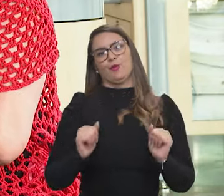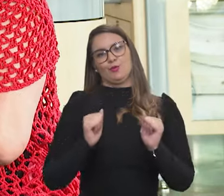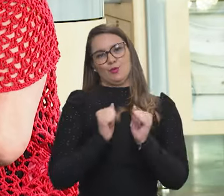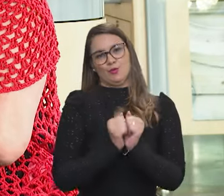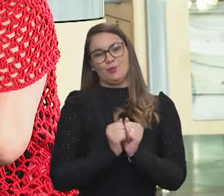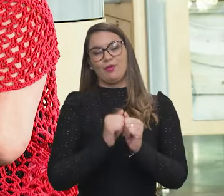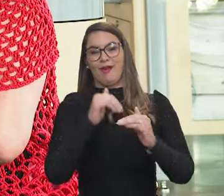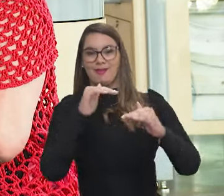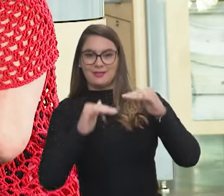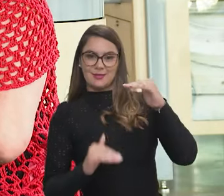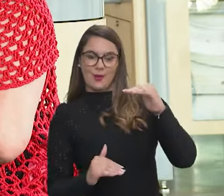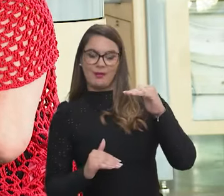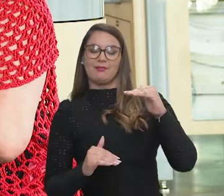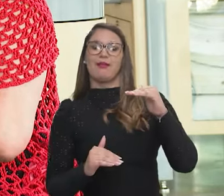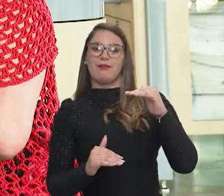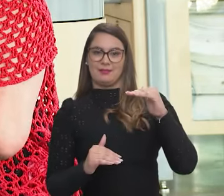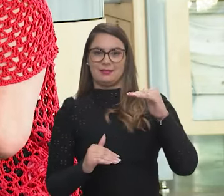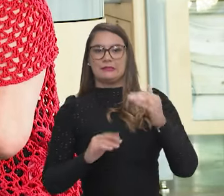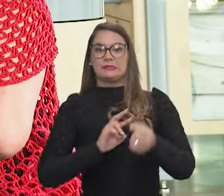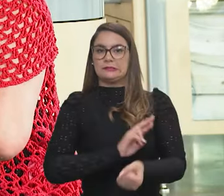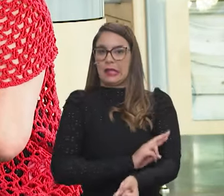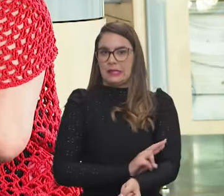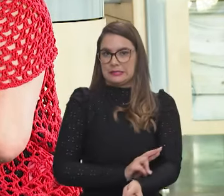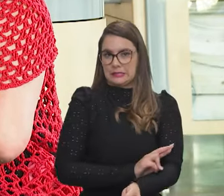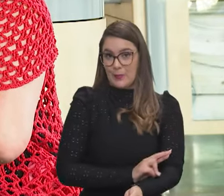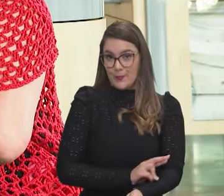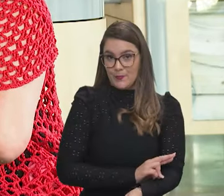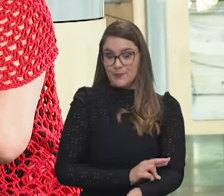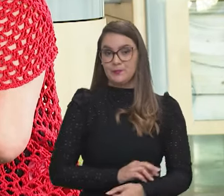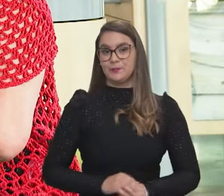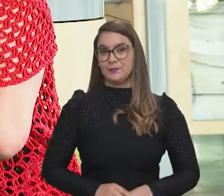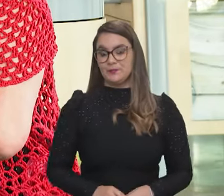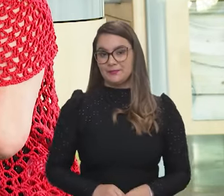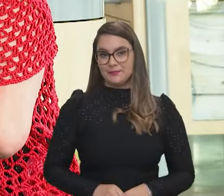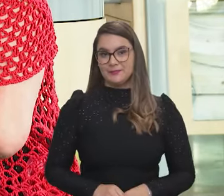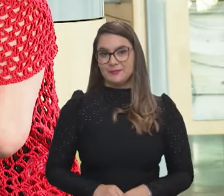conjuntamente, né, da desigualdade, da desigualdade racial.